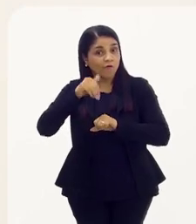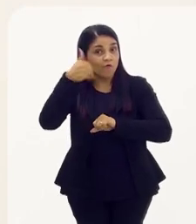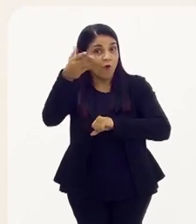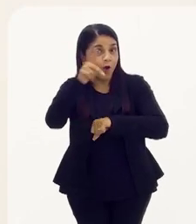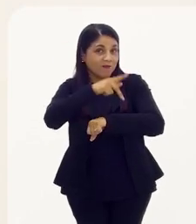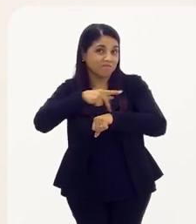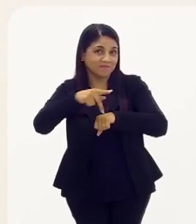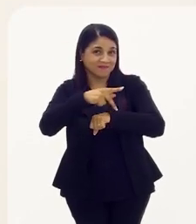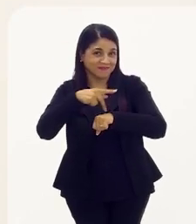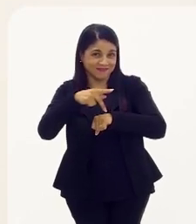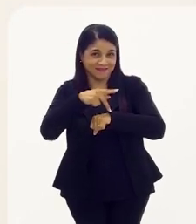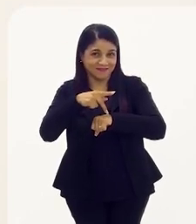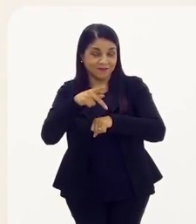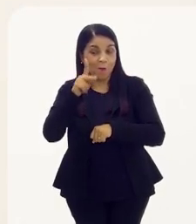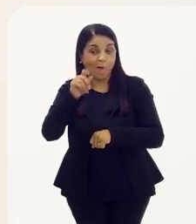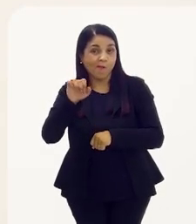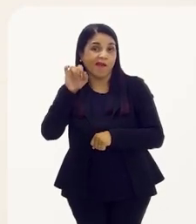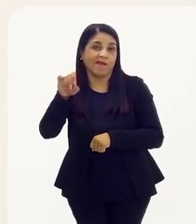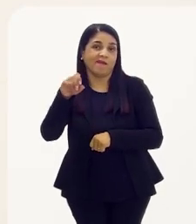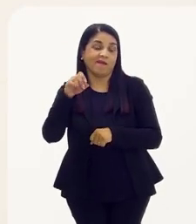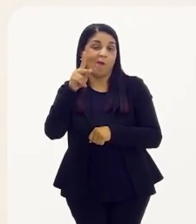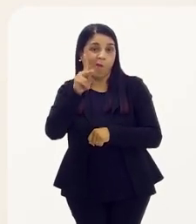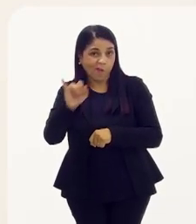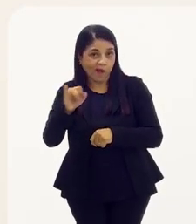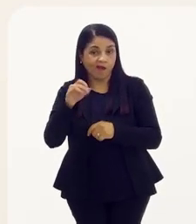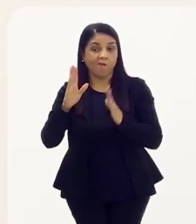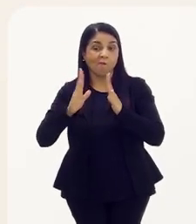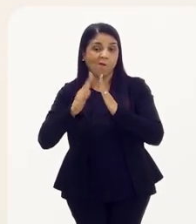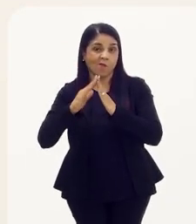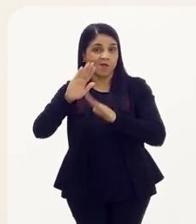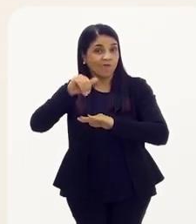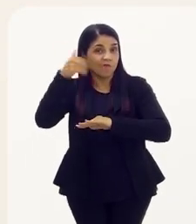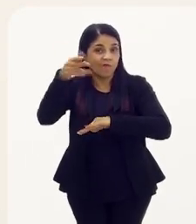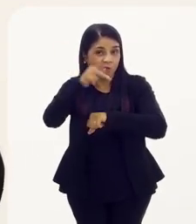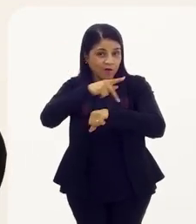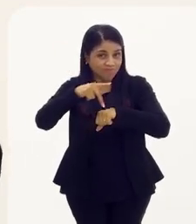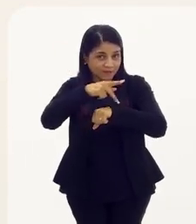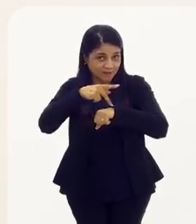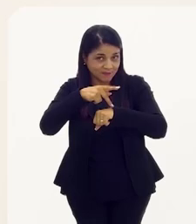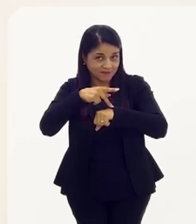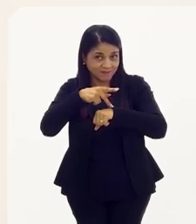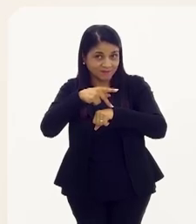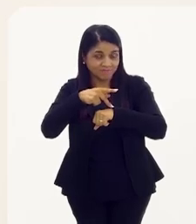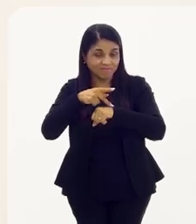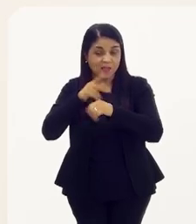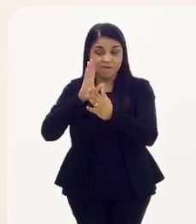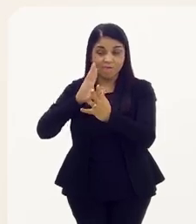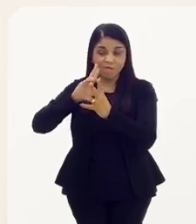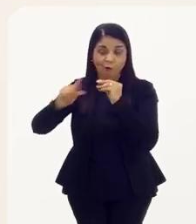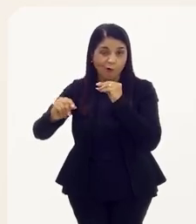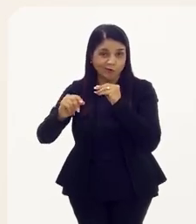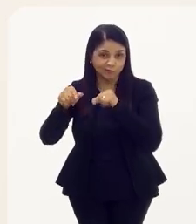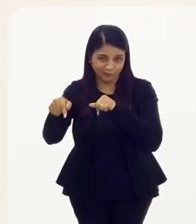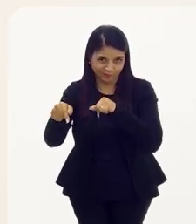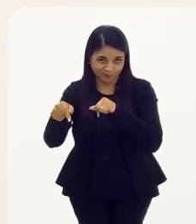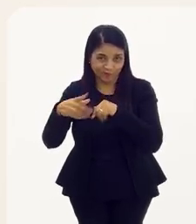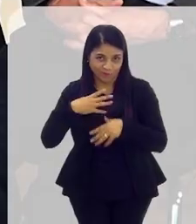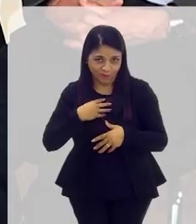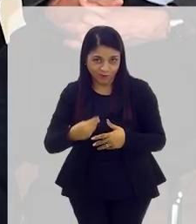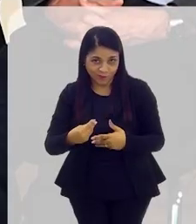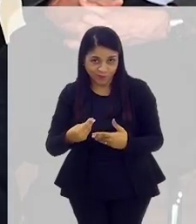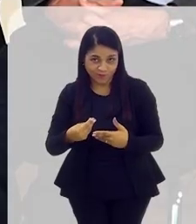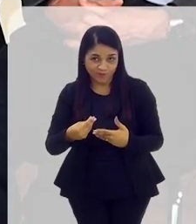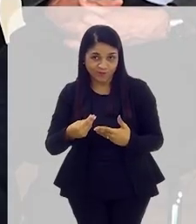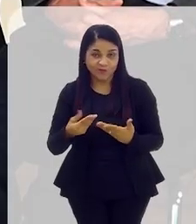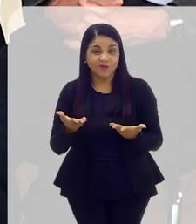estrangeiro e o pai residindo lá, ou às vezes, como acontece, decreta e o pai foge com a criança.